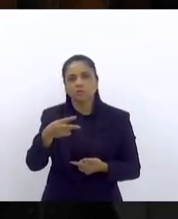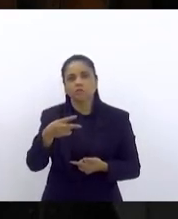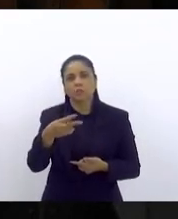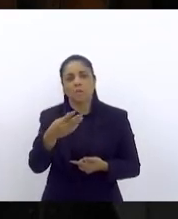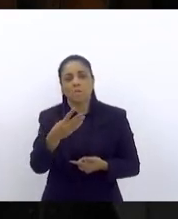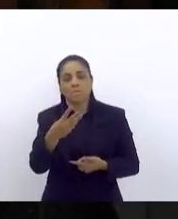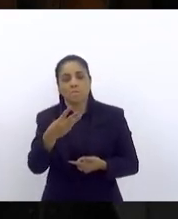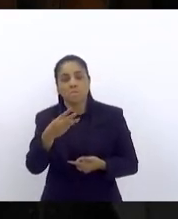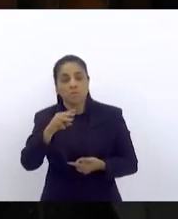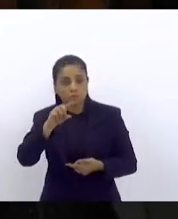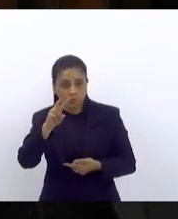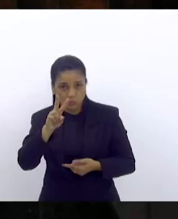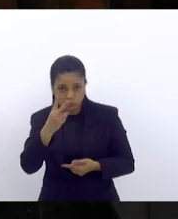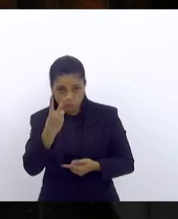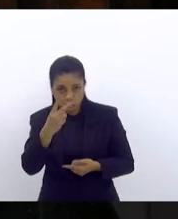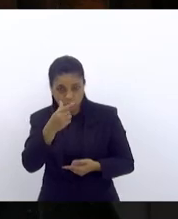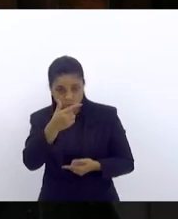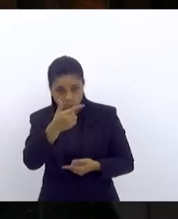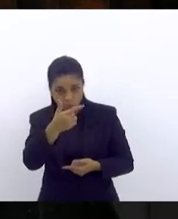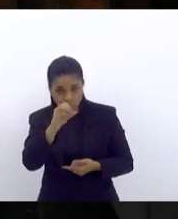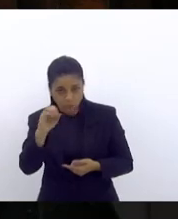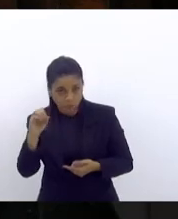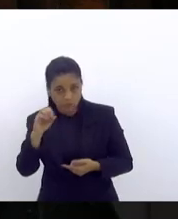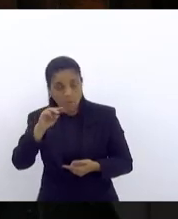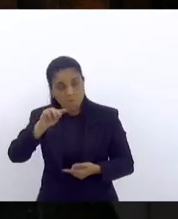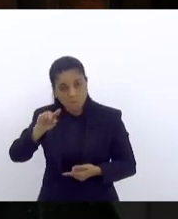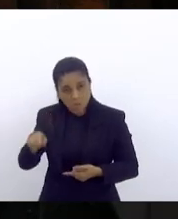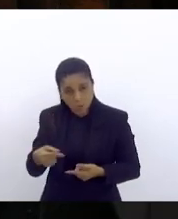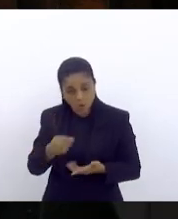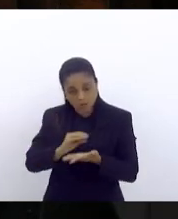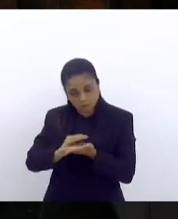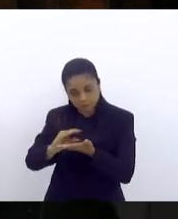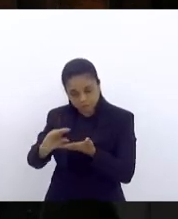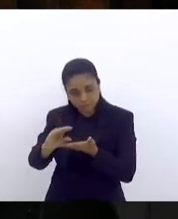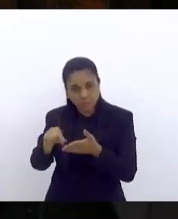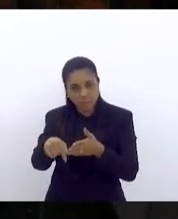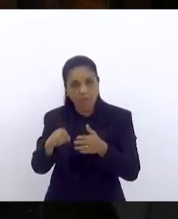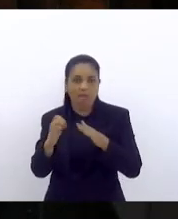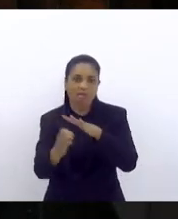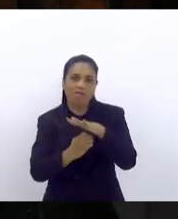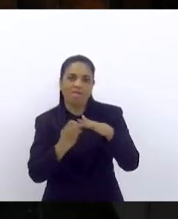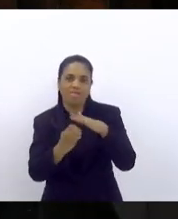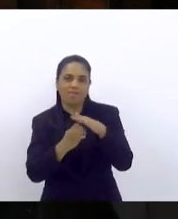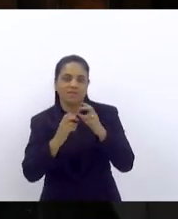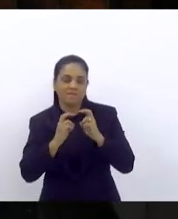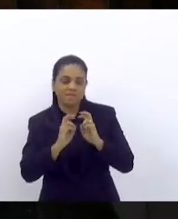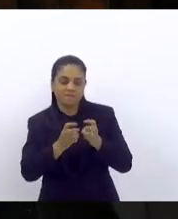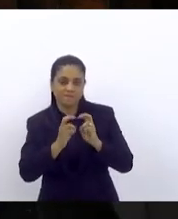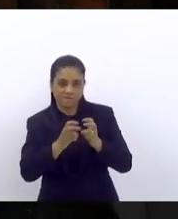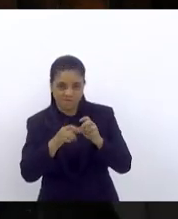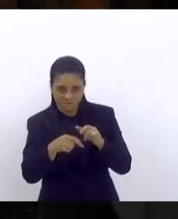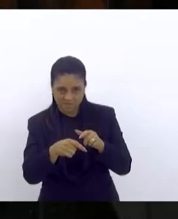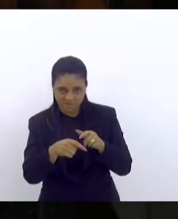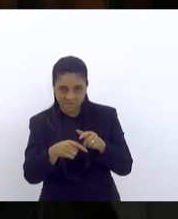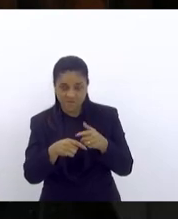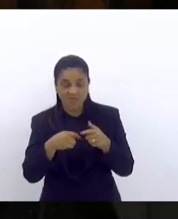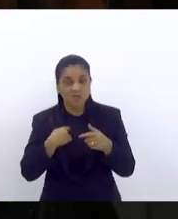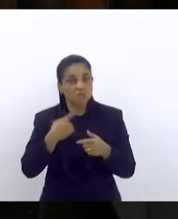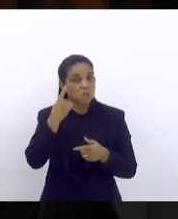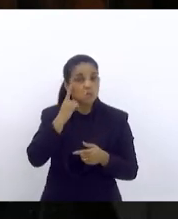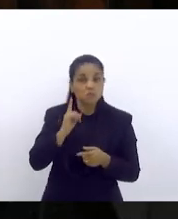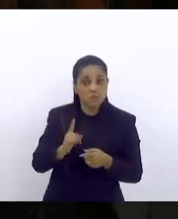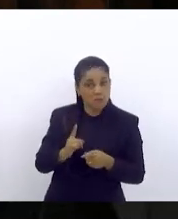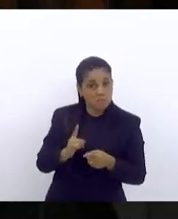exatamente na sua via permanente questão que não sabemos se de fato